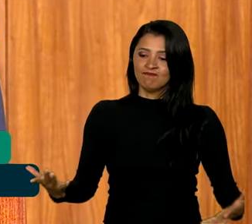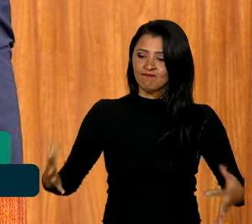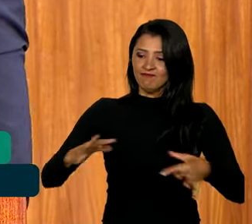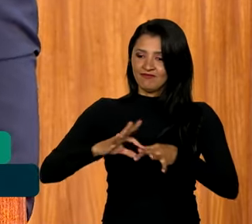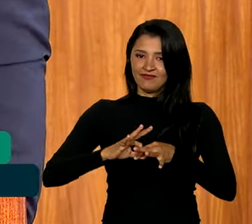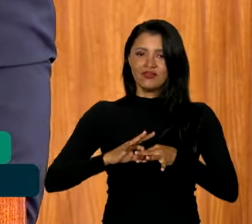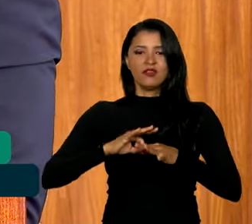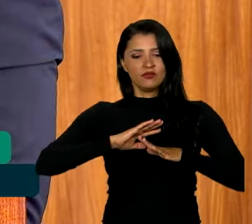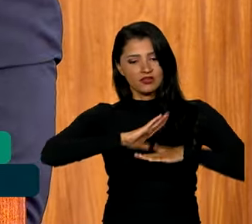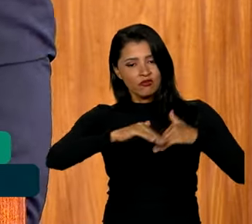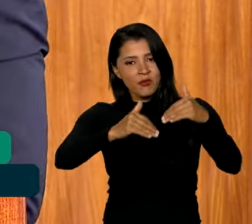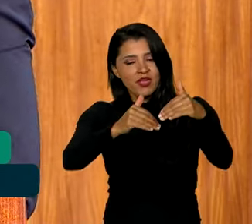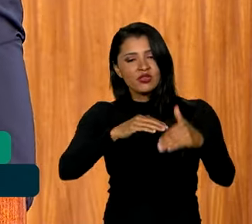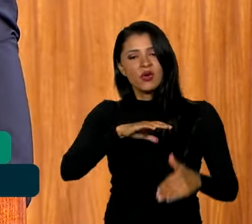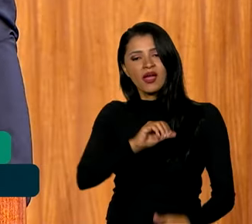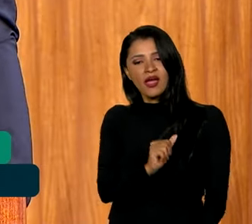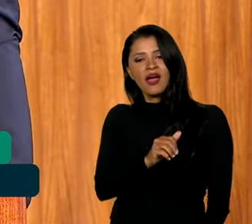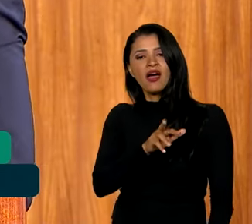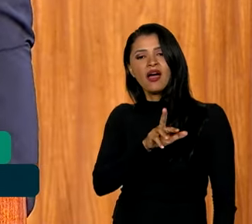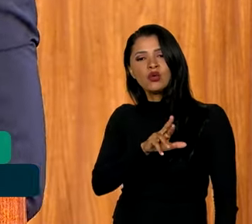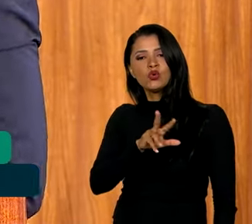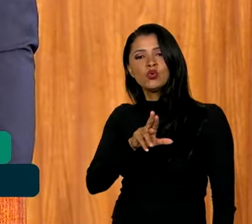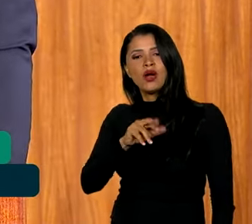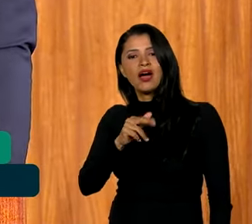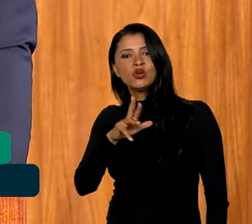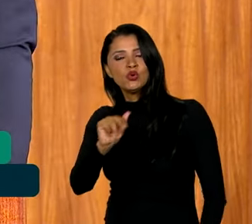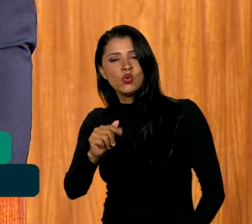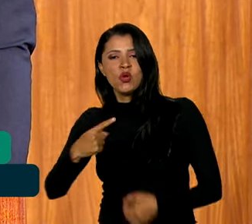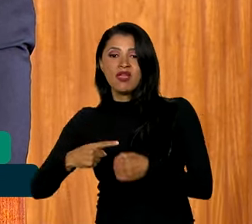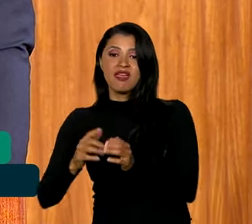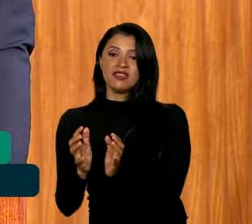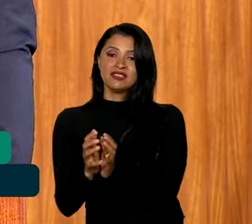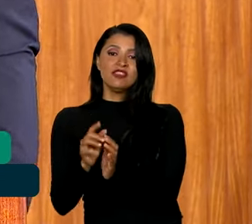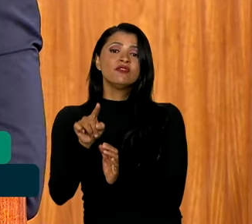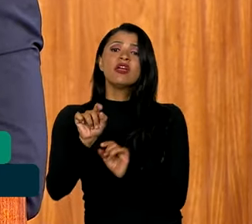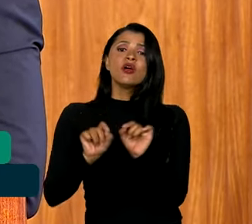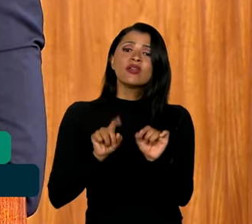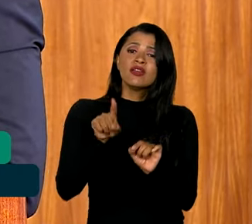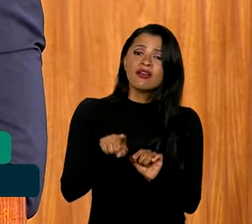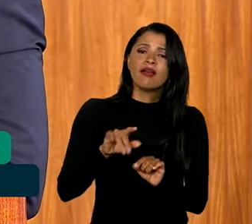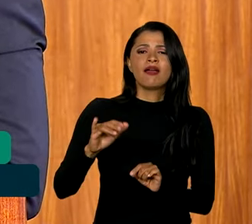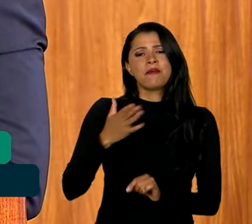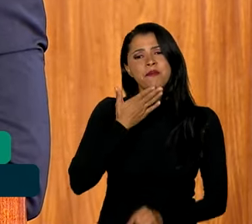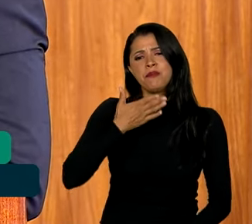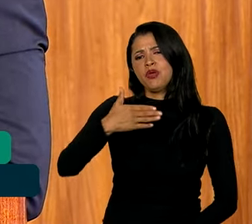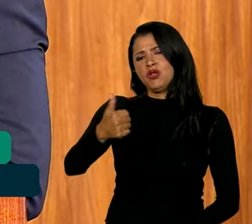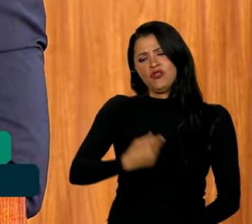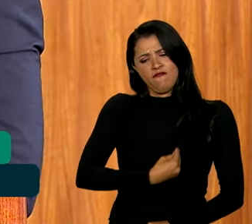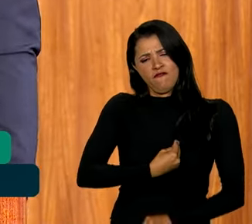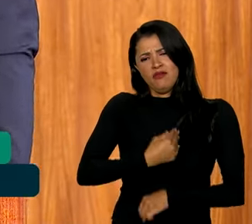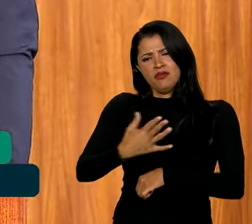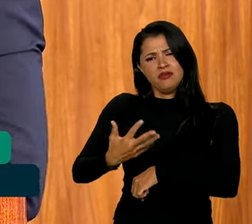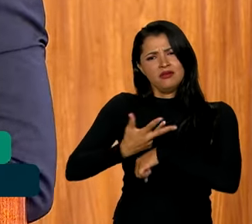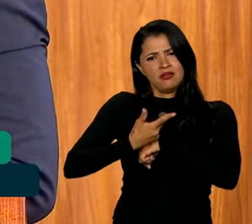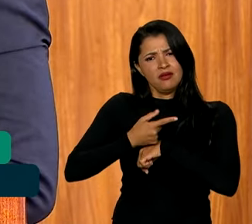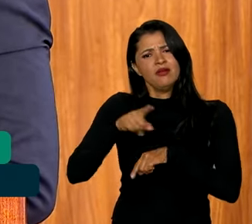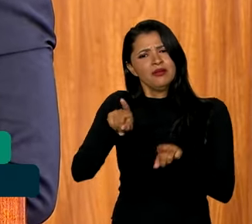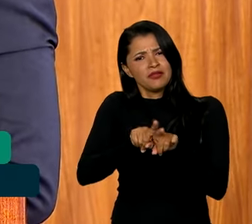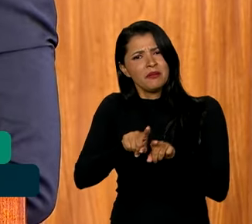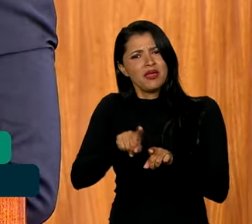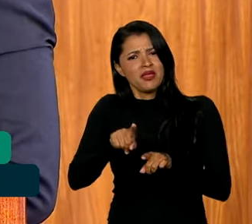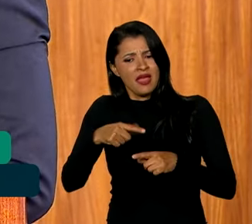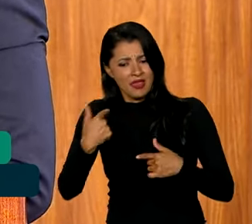desenvolvimento de Caruaru e de Recife e certamente isso vai significar o quê? Melhoria na qualidade de vida, vai significar